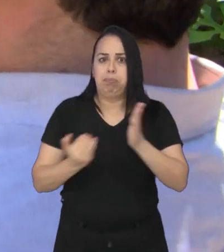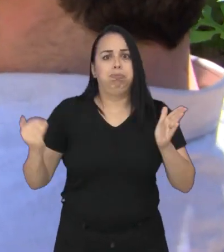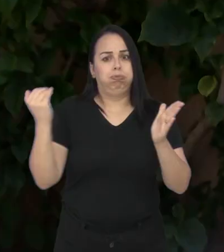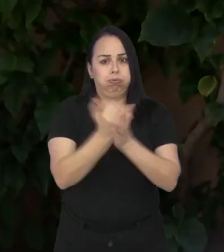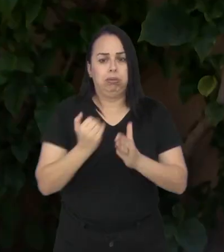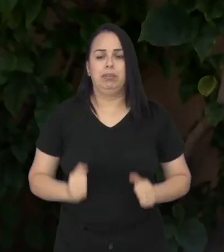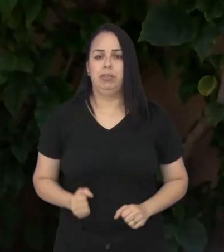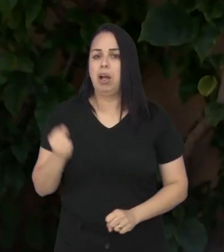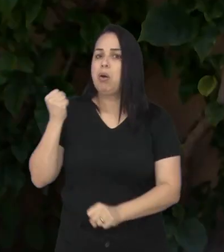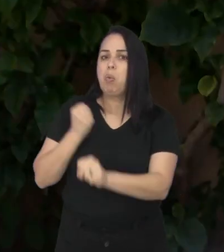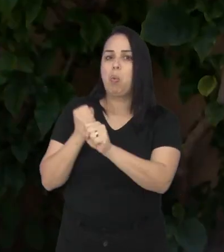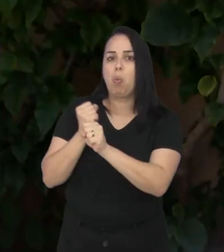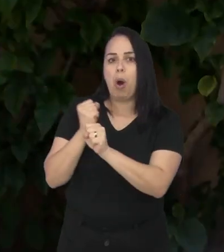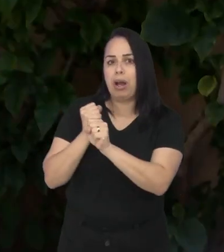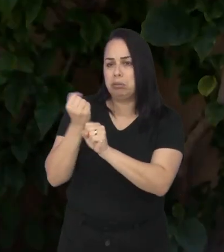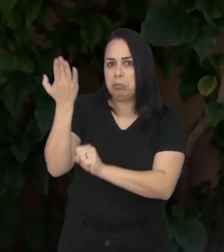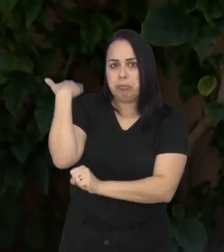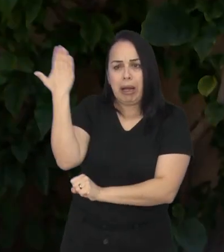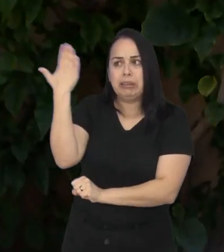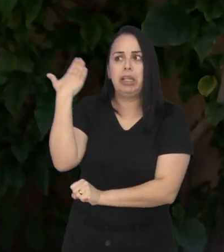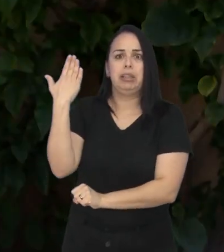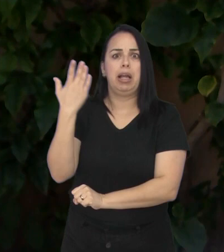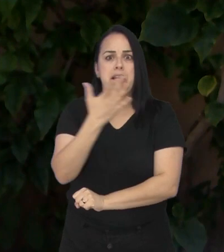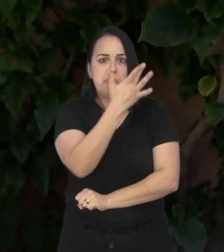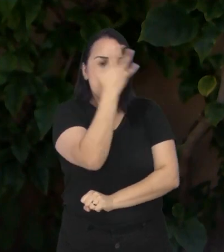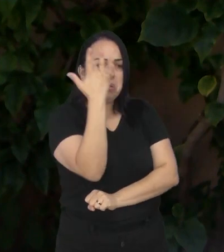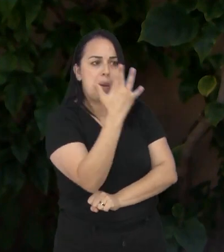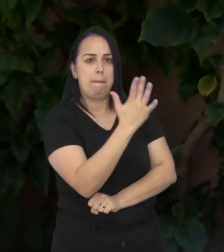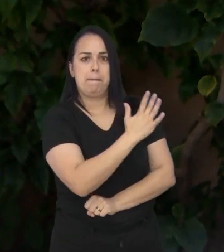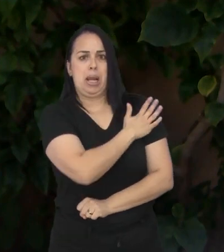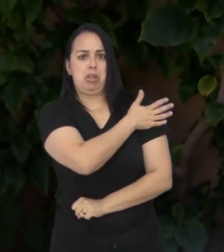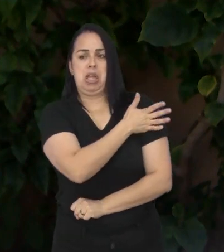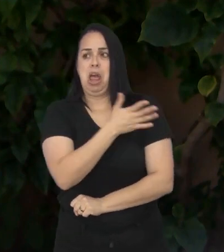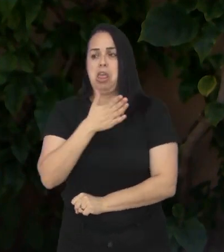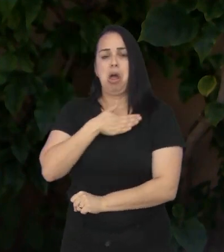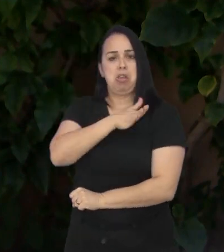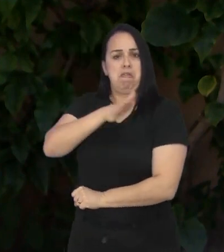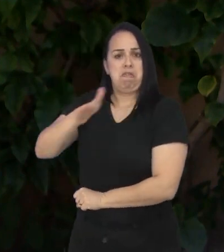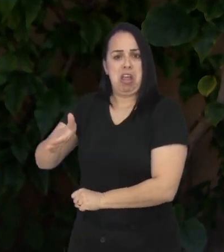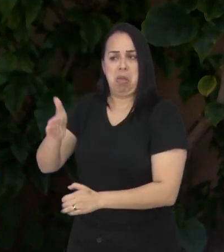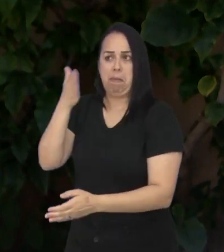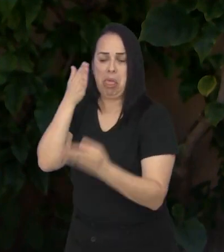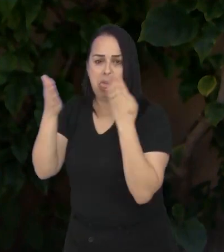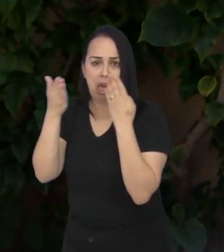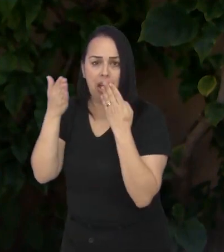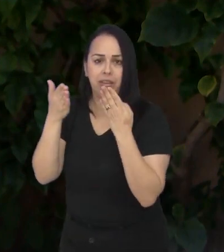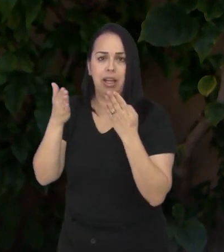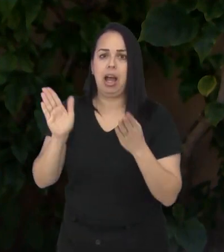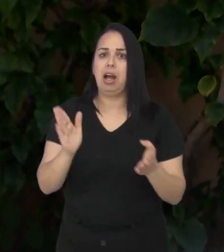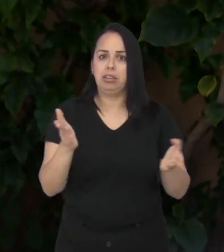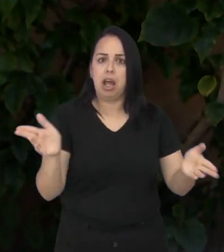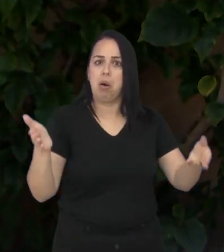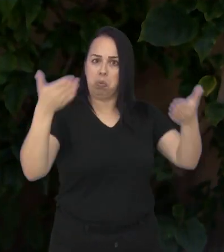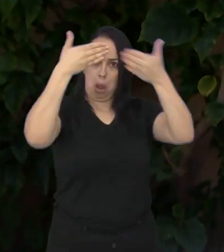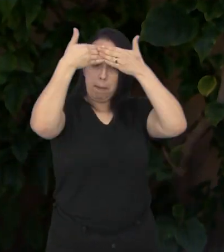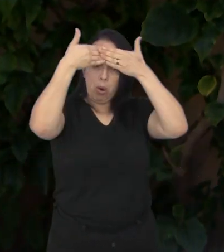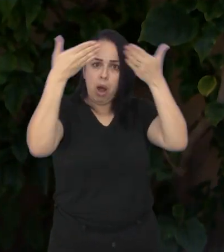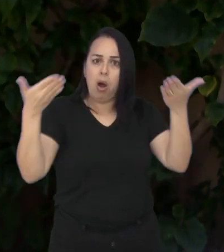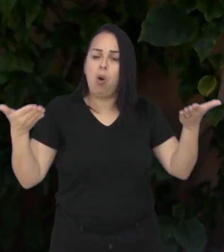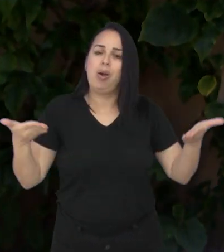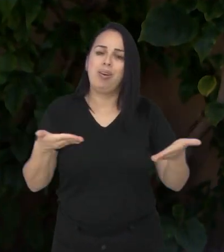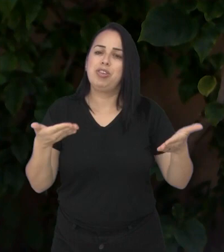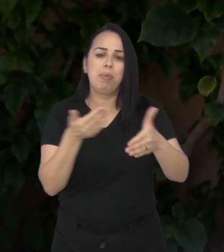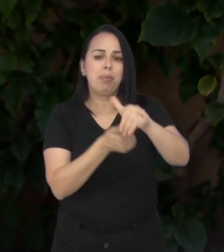difícil. Há anos atrás, havia muito preconceito. Ah, ela vai no psiquiatra, ah, ela faz terapia. Era um tabu.